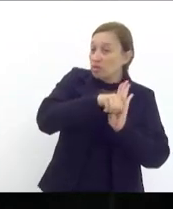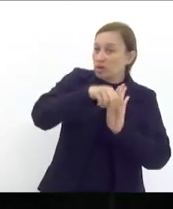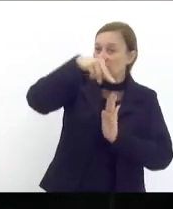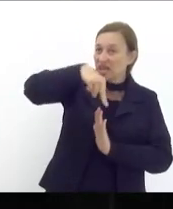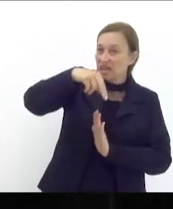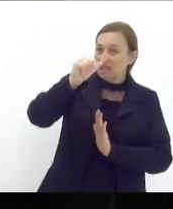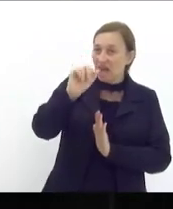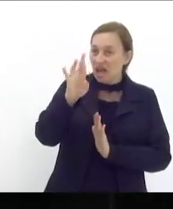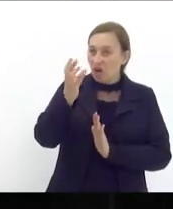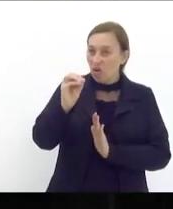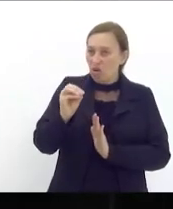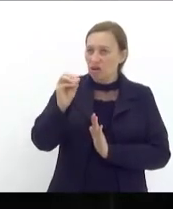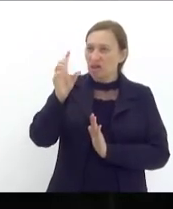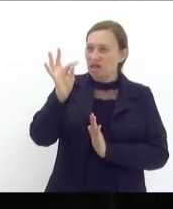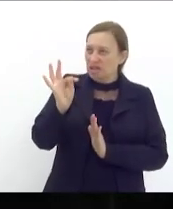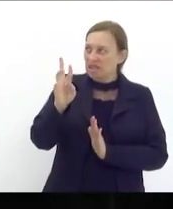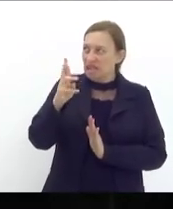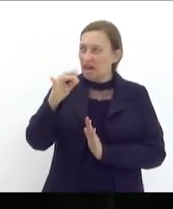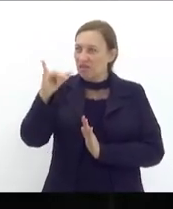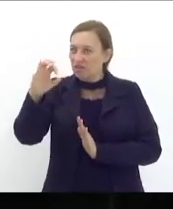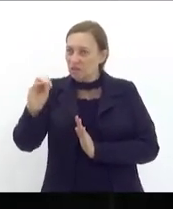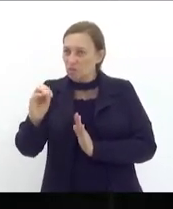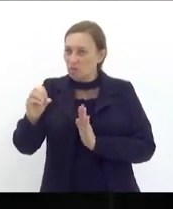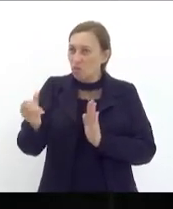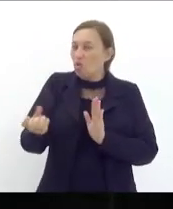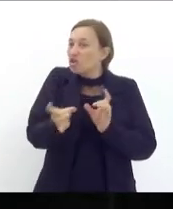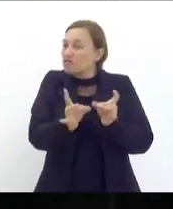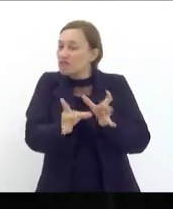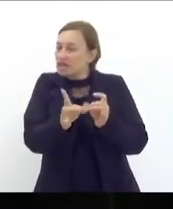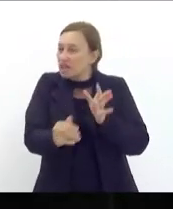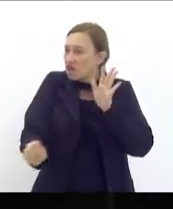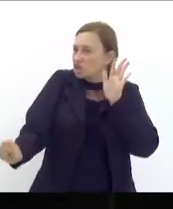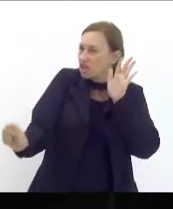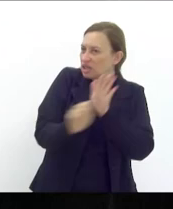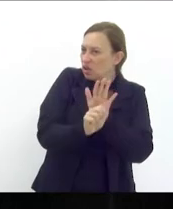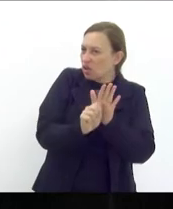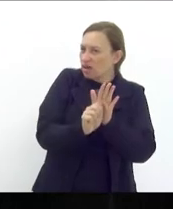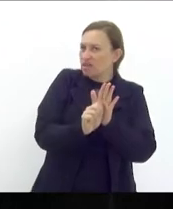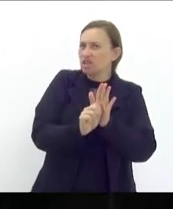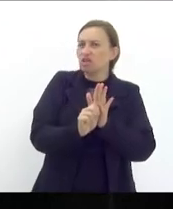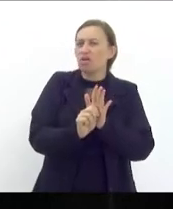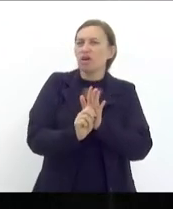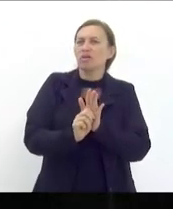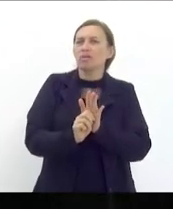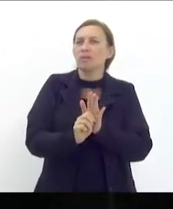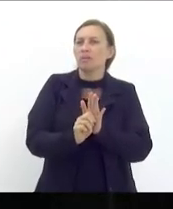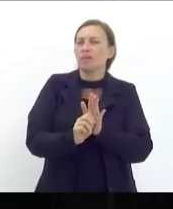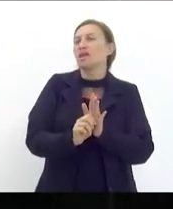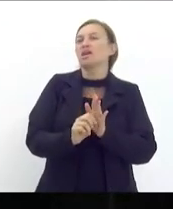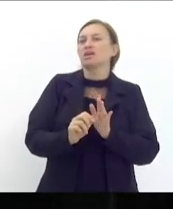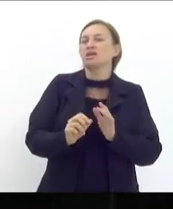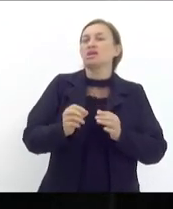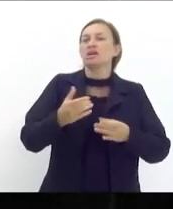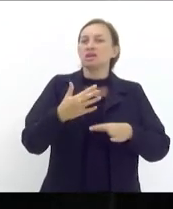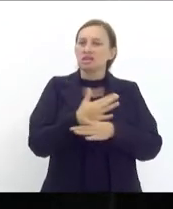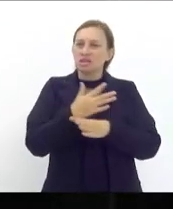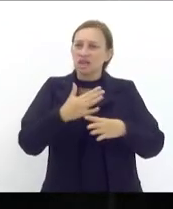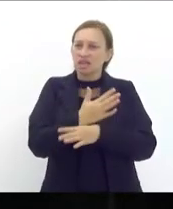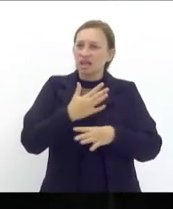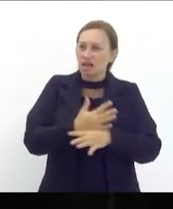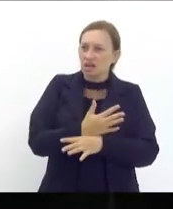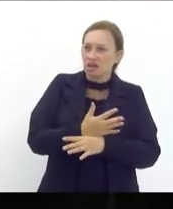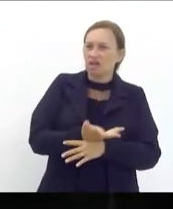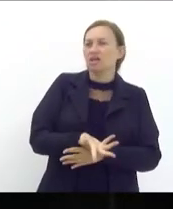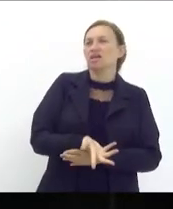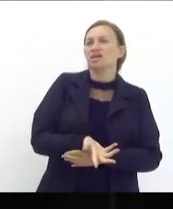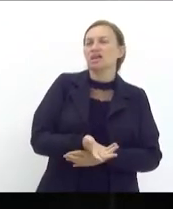possa pisar em solo brasileiro para vergonha não só nossa dos brasileiros dos cidadãos honestos